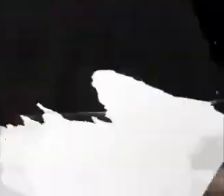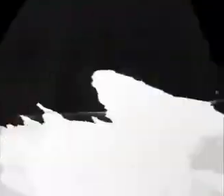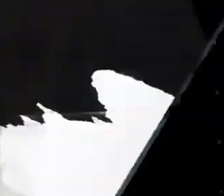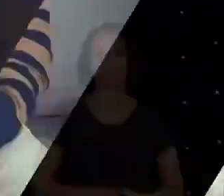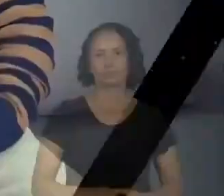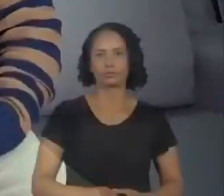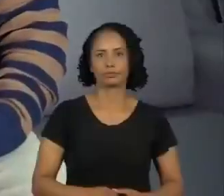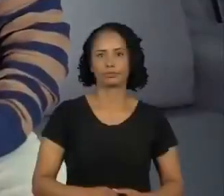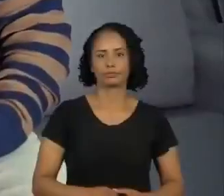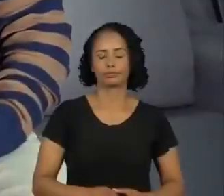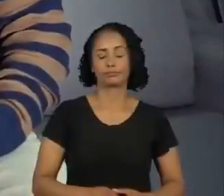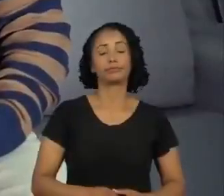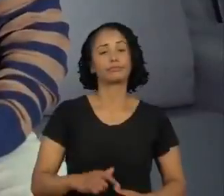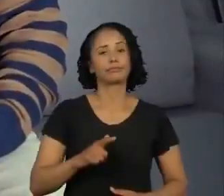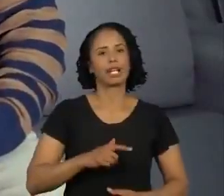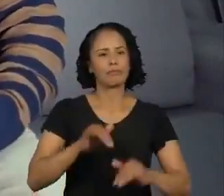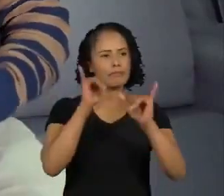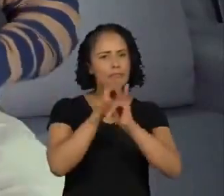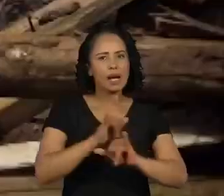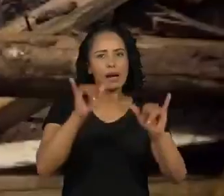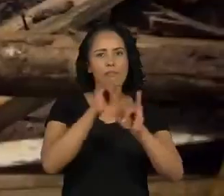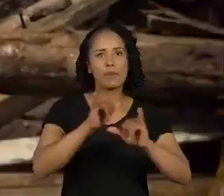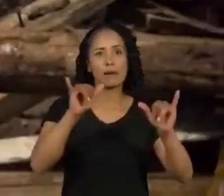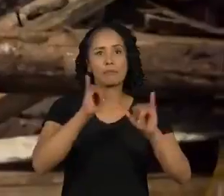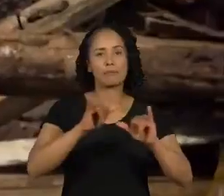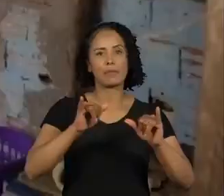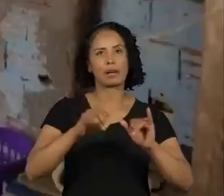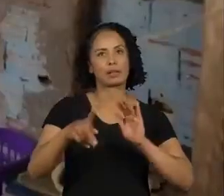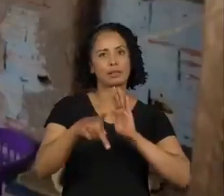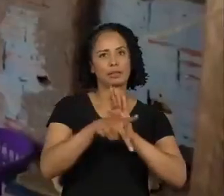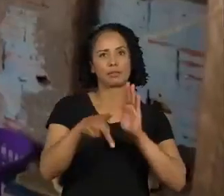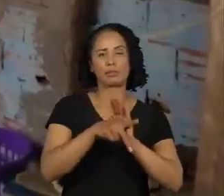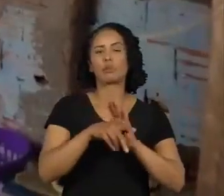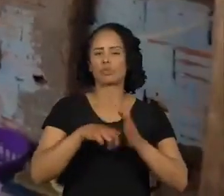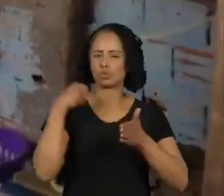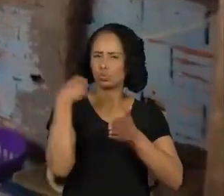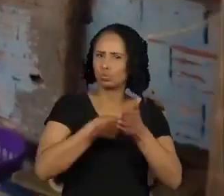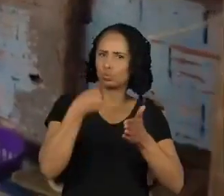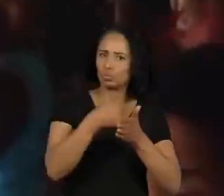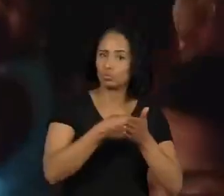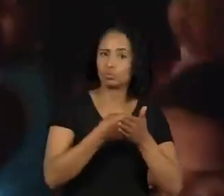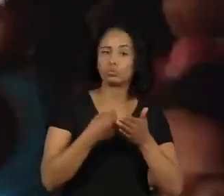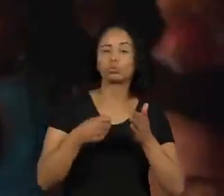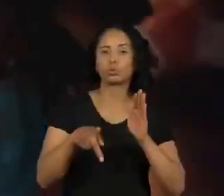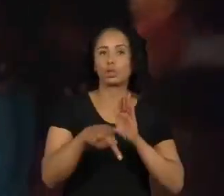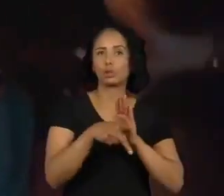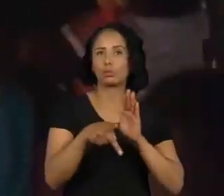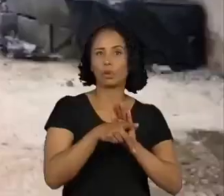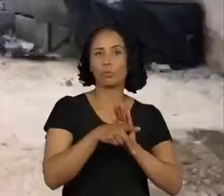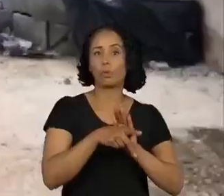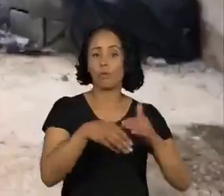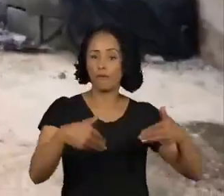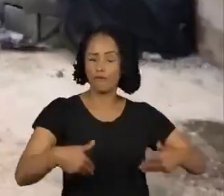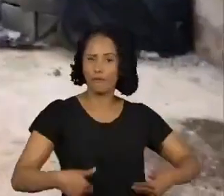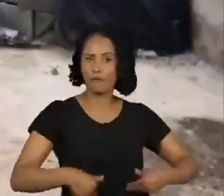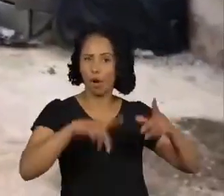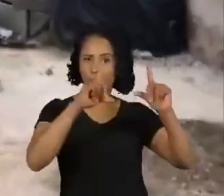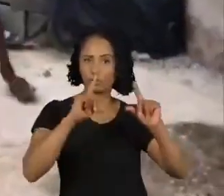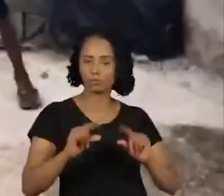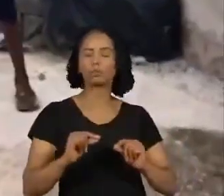Na campanha Corona no Paredão, Fome Não, que foi essa campanha de combate à fome, gente conseguiu chegar em 100% dos estados brasileiros,